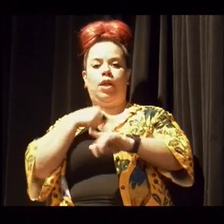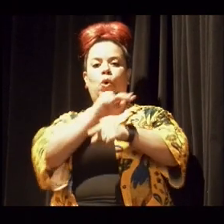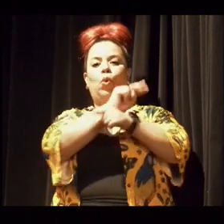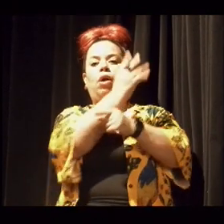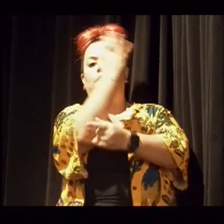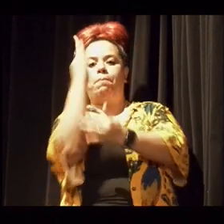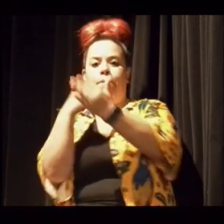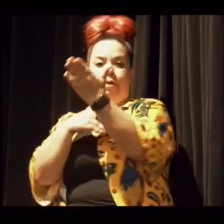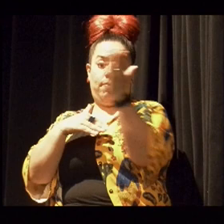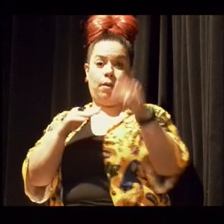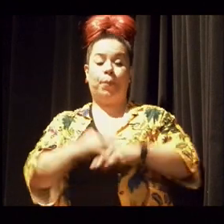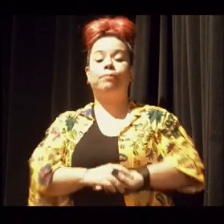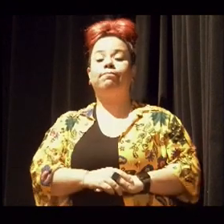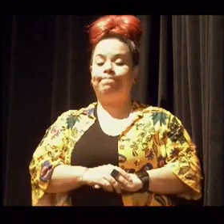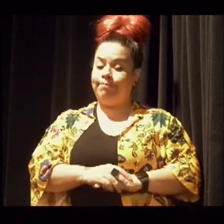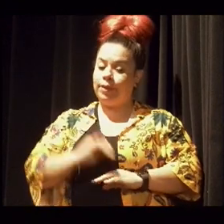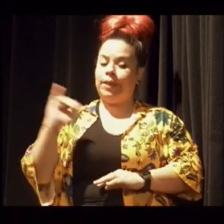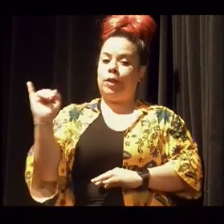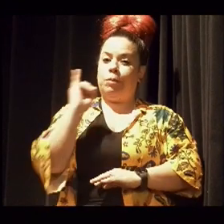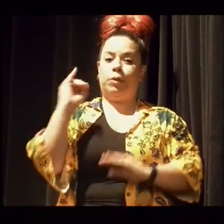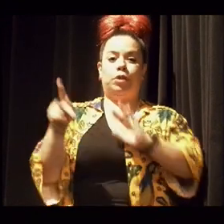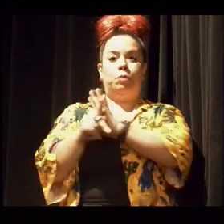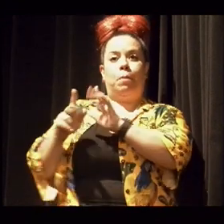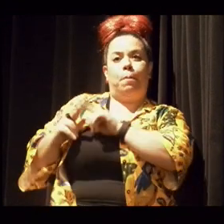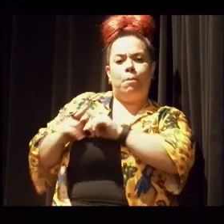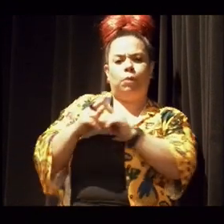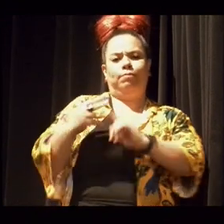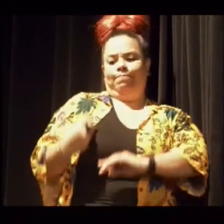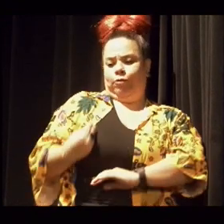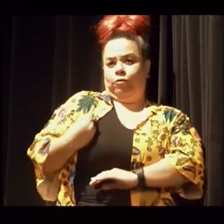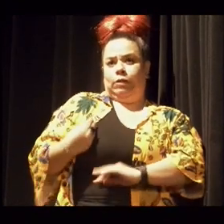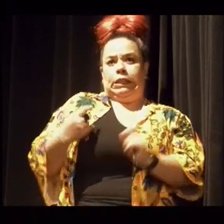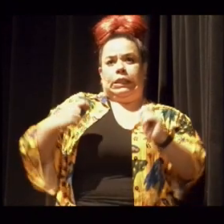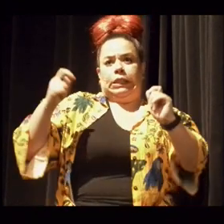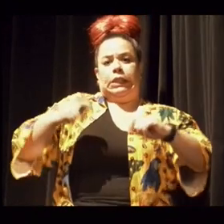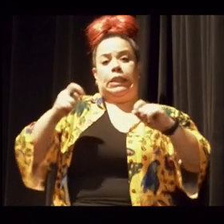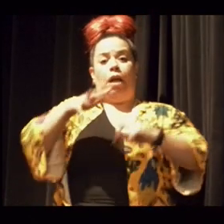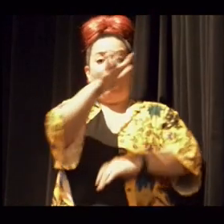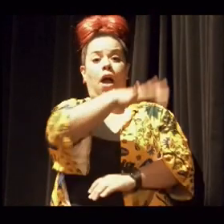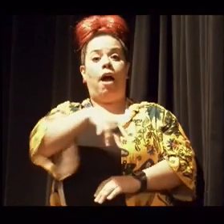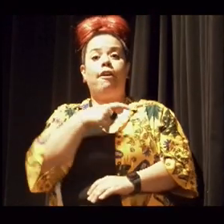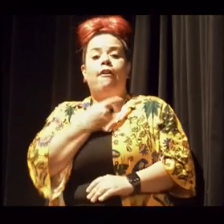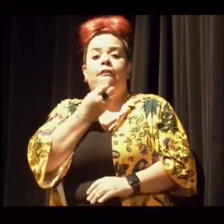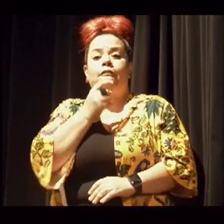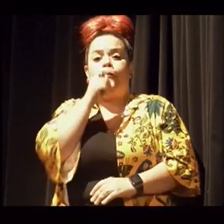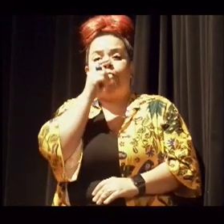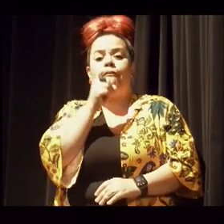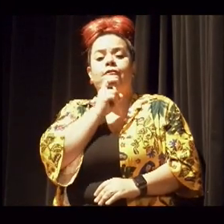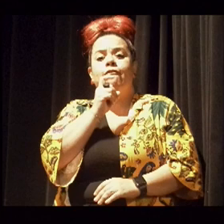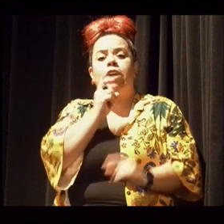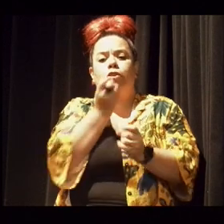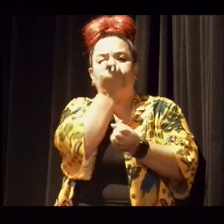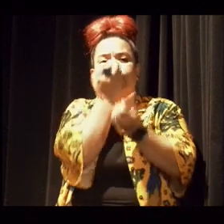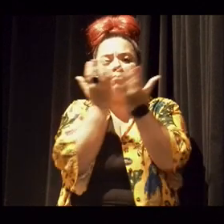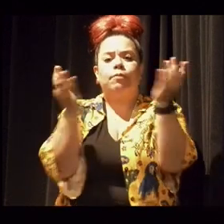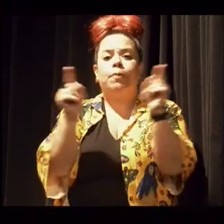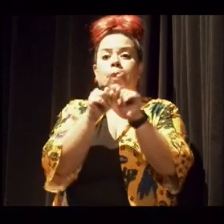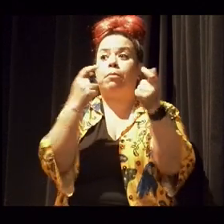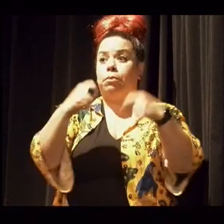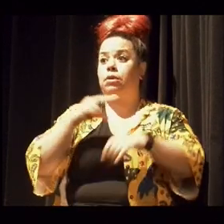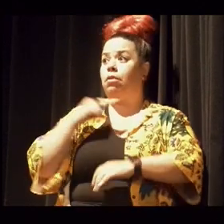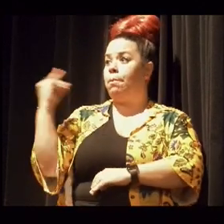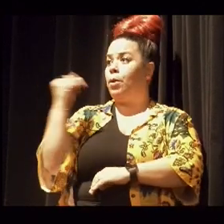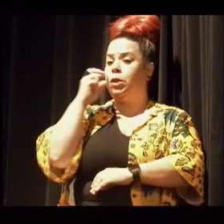Essenciais à manutenção de todas as formas de vida, as áreas verdes têm cada vez mais sua importância